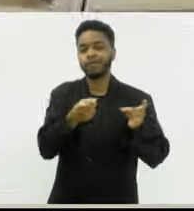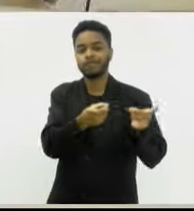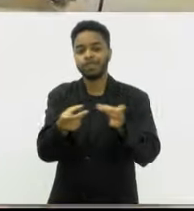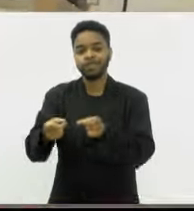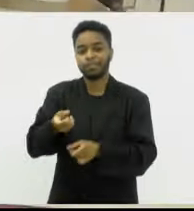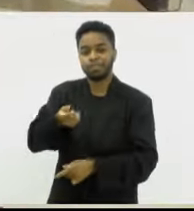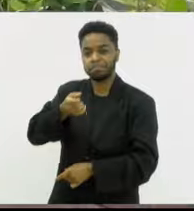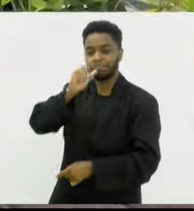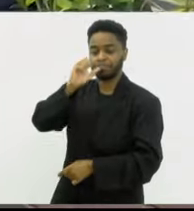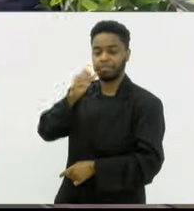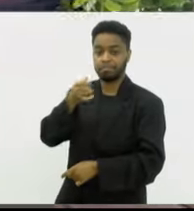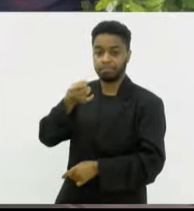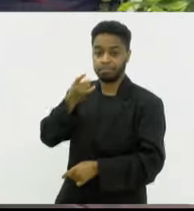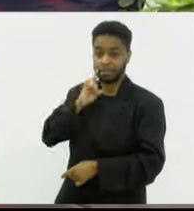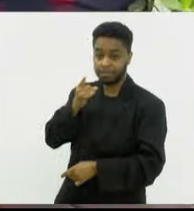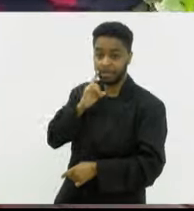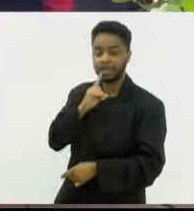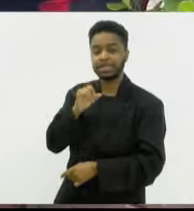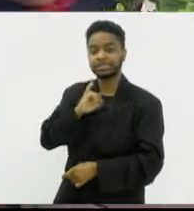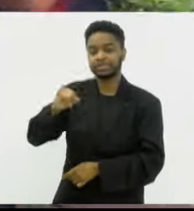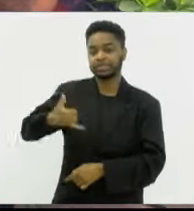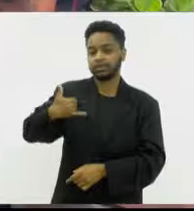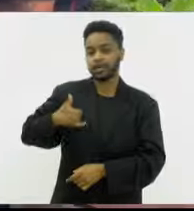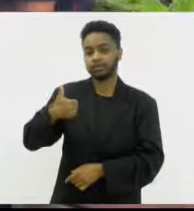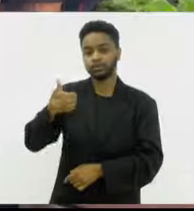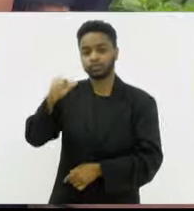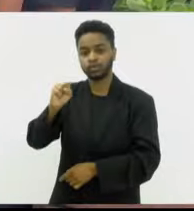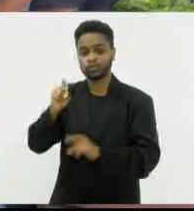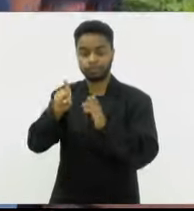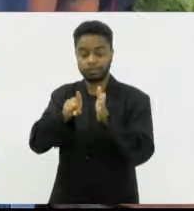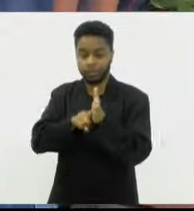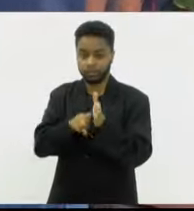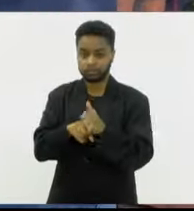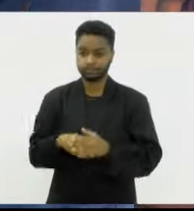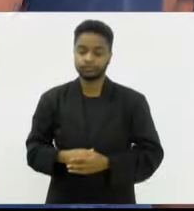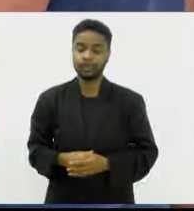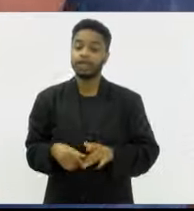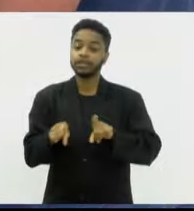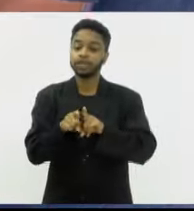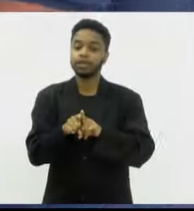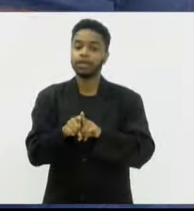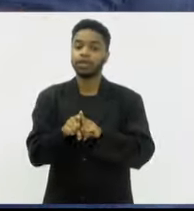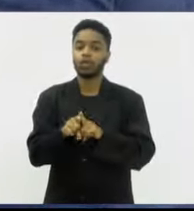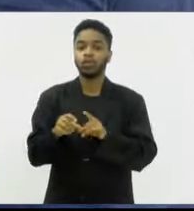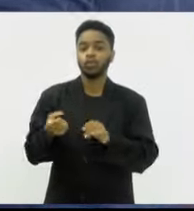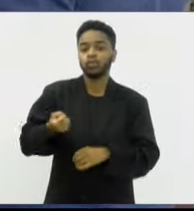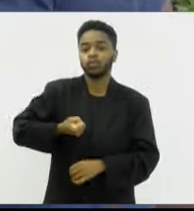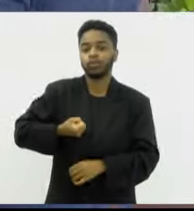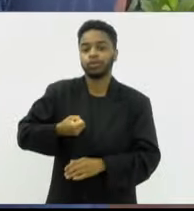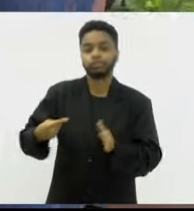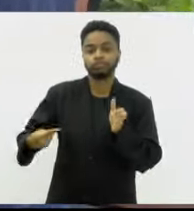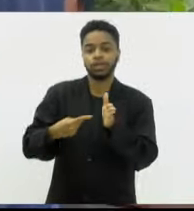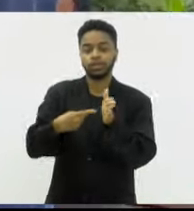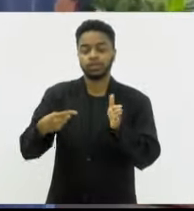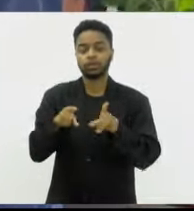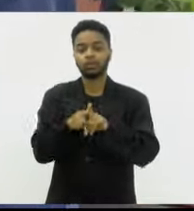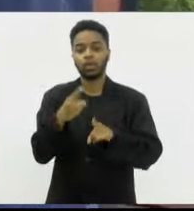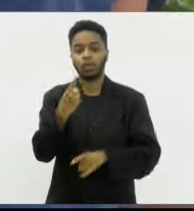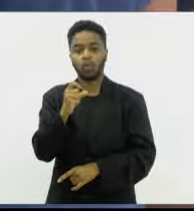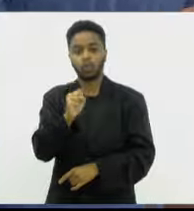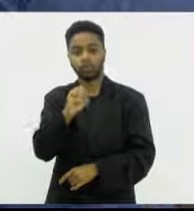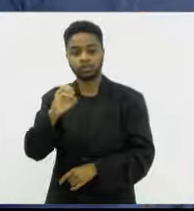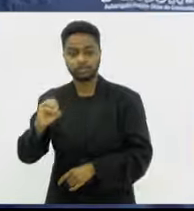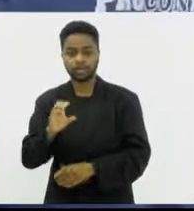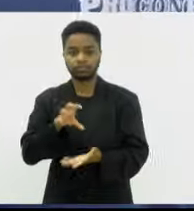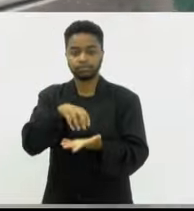de 18 anos. Os de telefones importantes, como o 151, que é de denúncia ao PROCON, e o 180, que é o da Central de